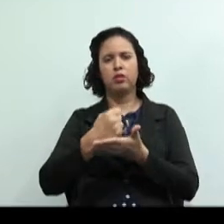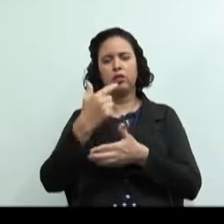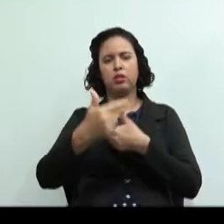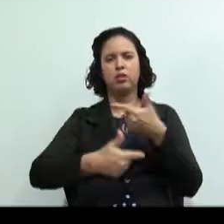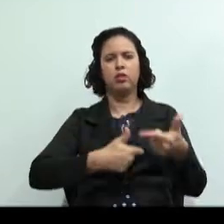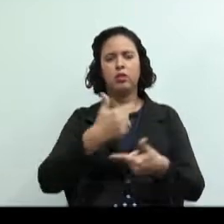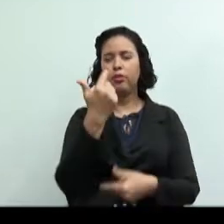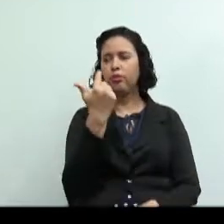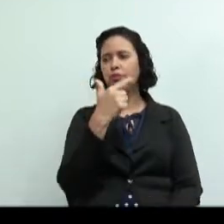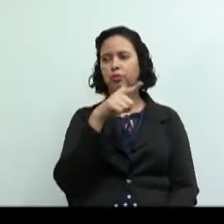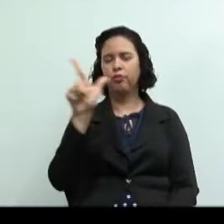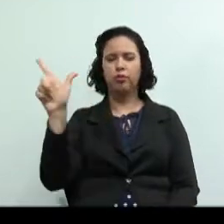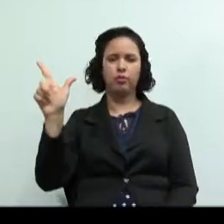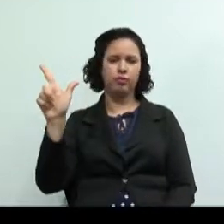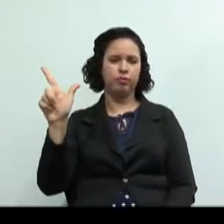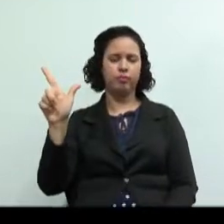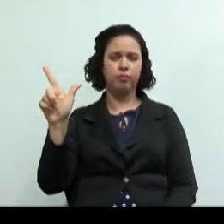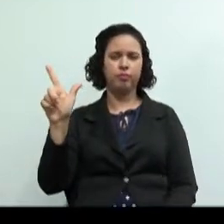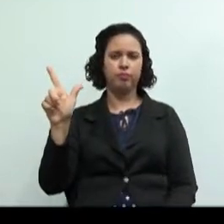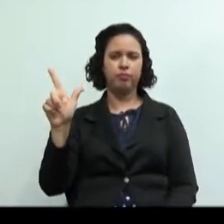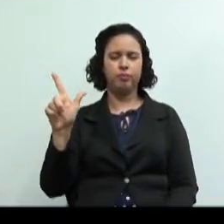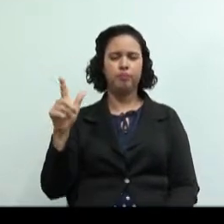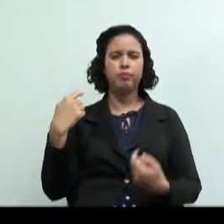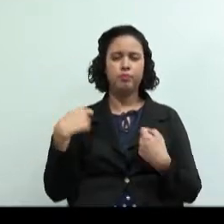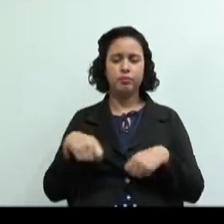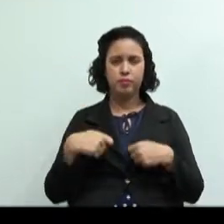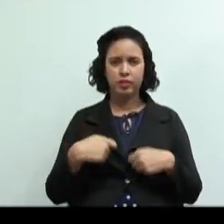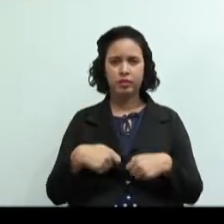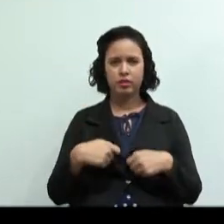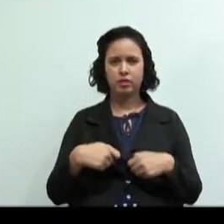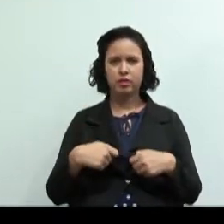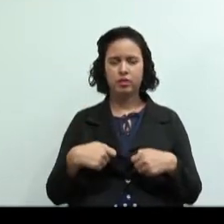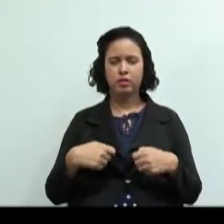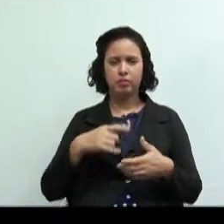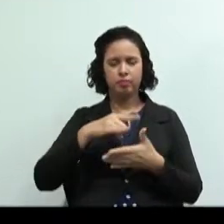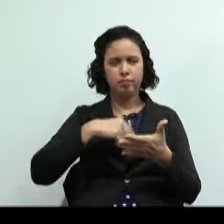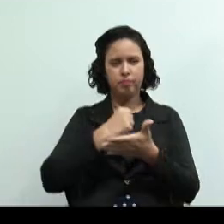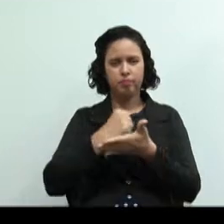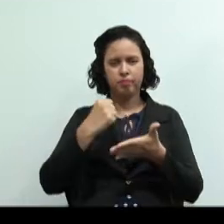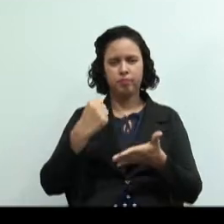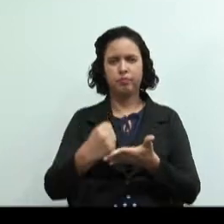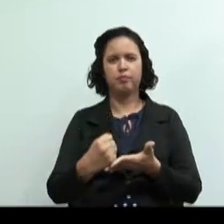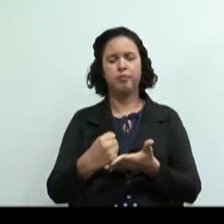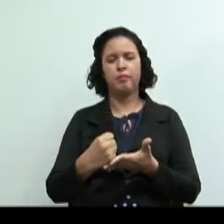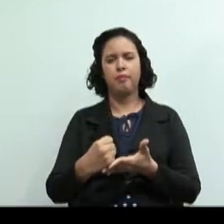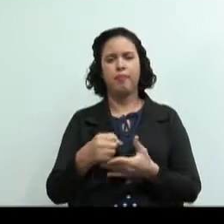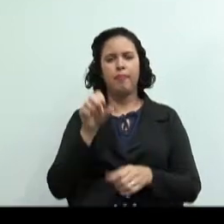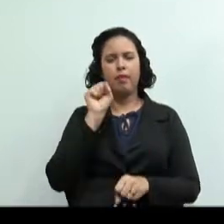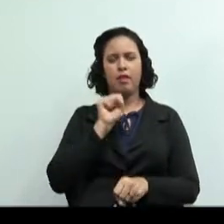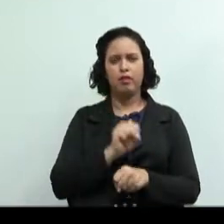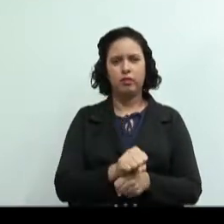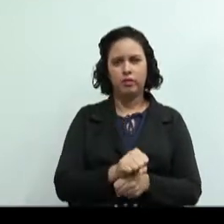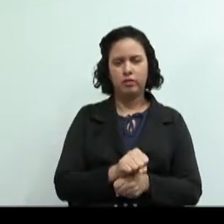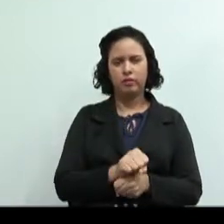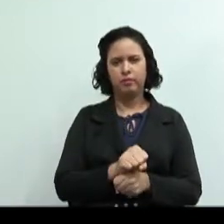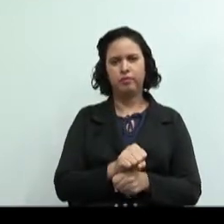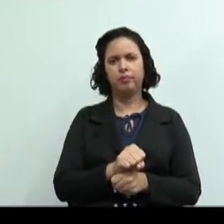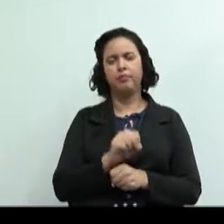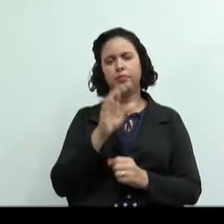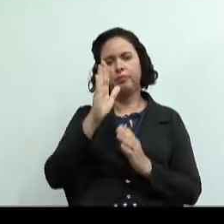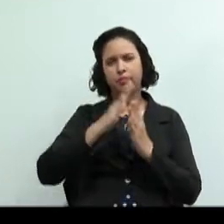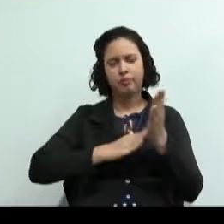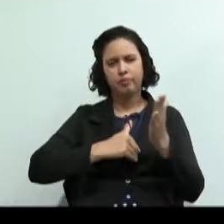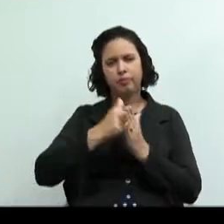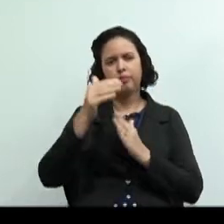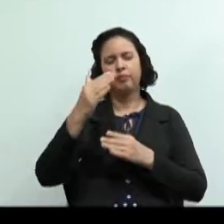quando elas precisam de determinado serviço elas contratam um cara elas deixaram de ter um pintor deixaram de ter um pedreiro